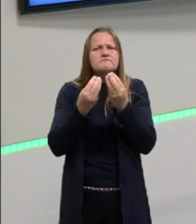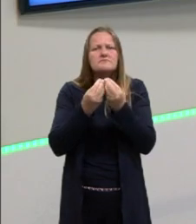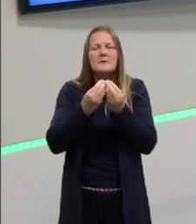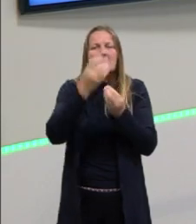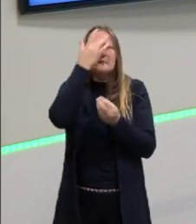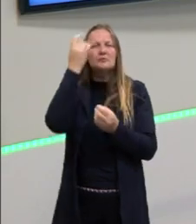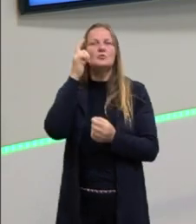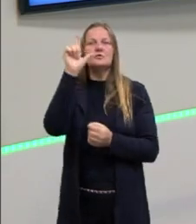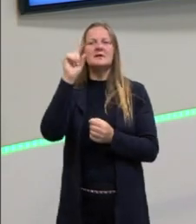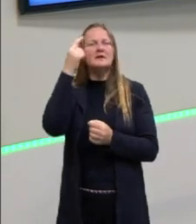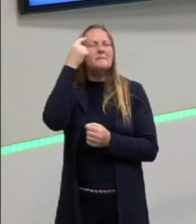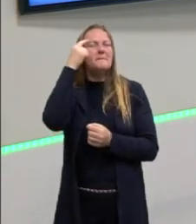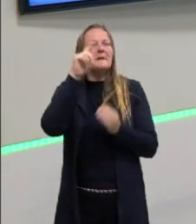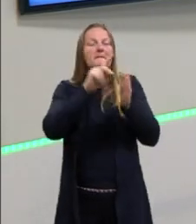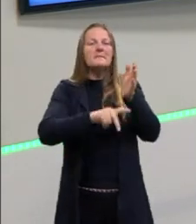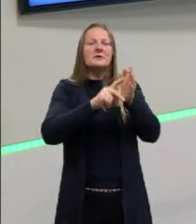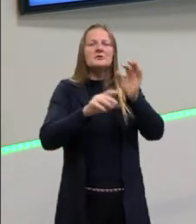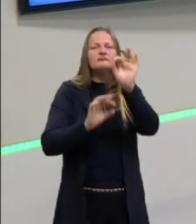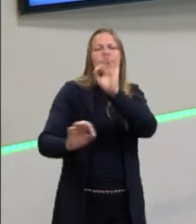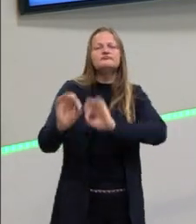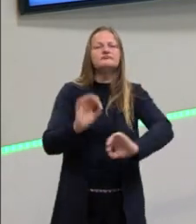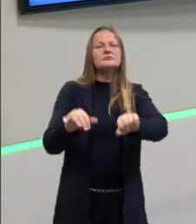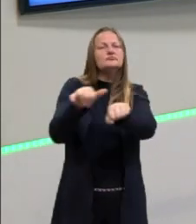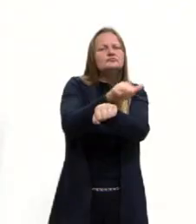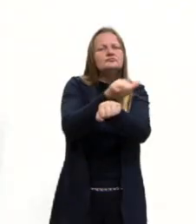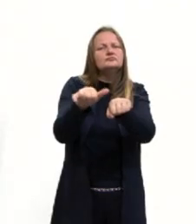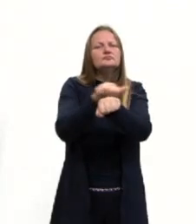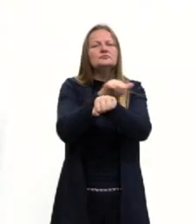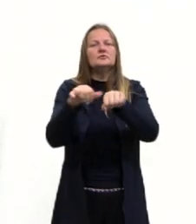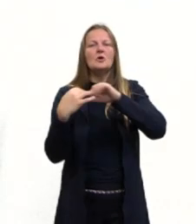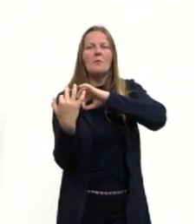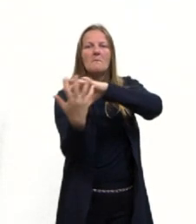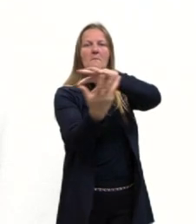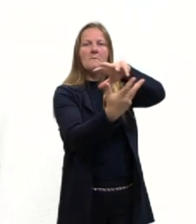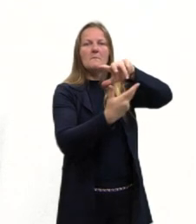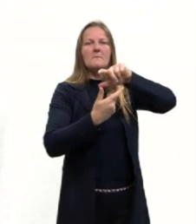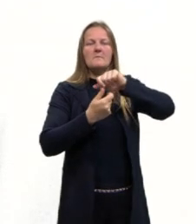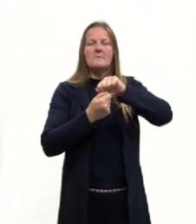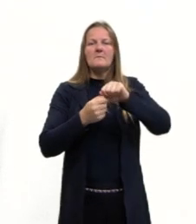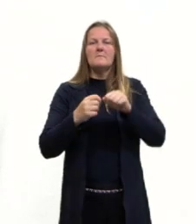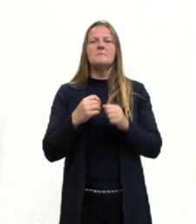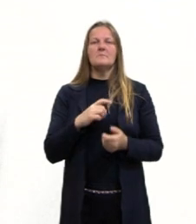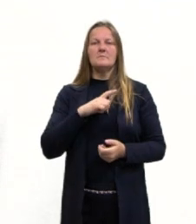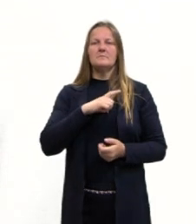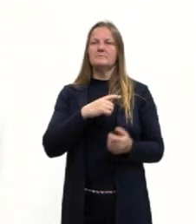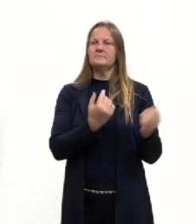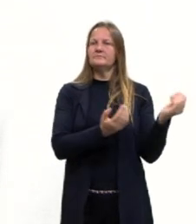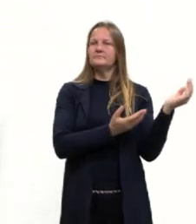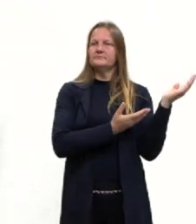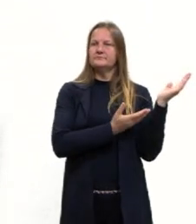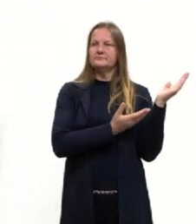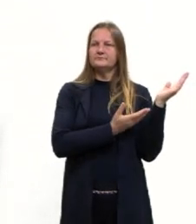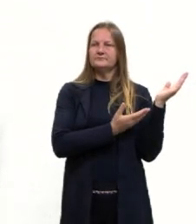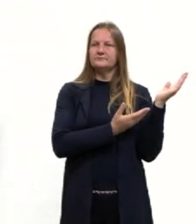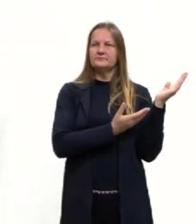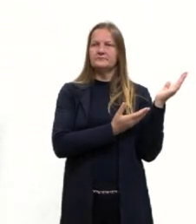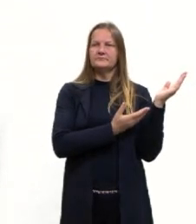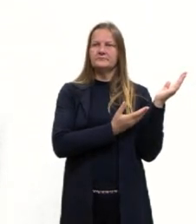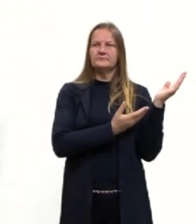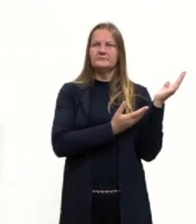conseguir, então nós temos que nos preparar pra esse mundo globalizado, e já pensando nessa questão aí de manter.